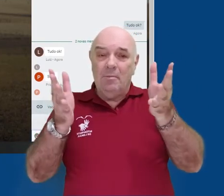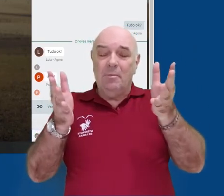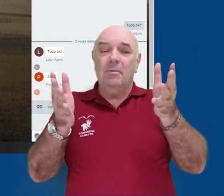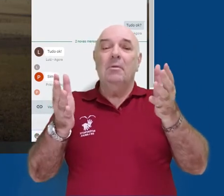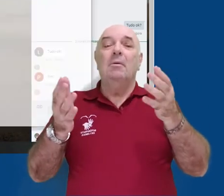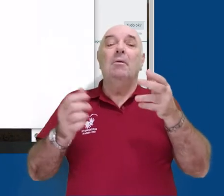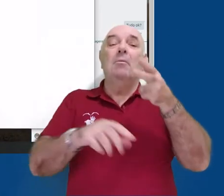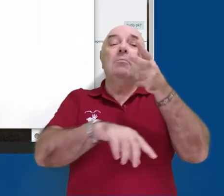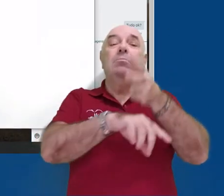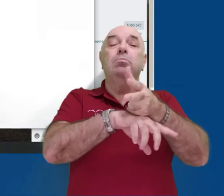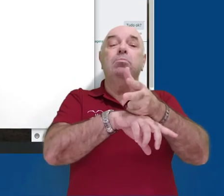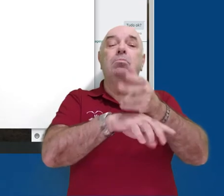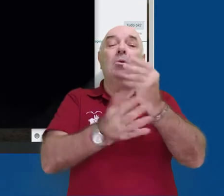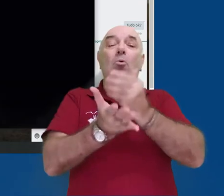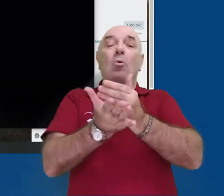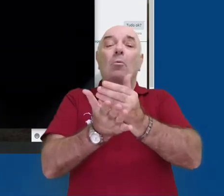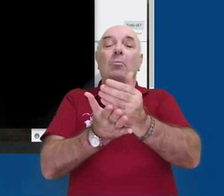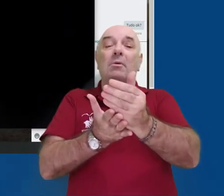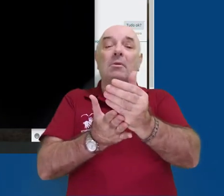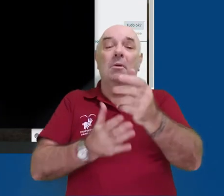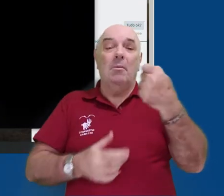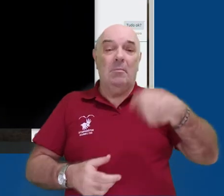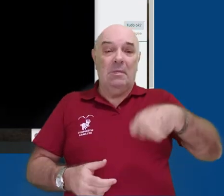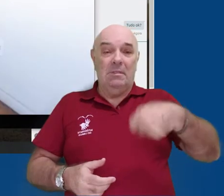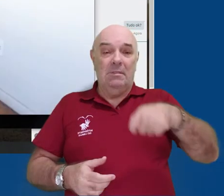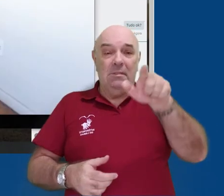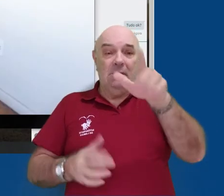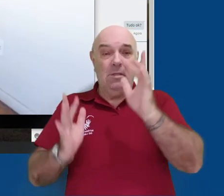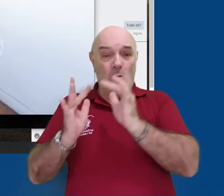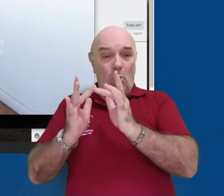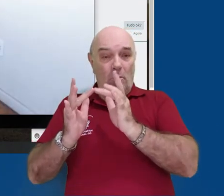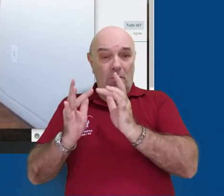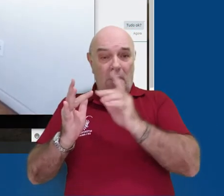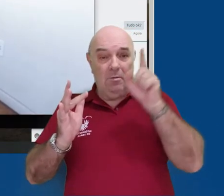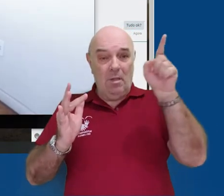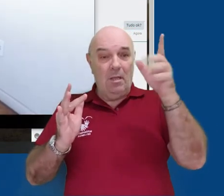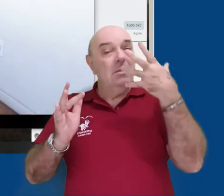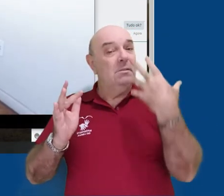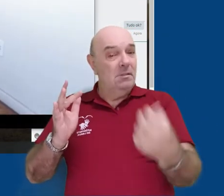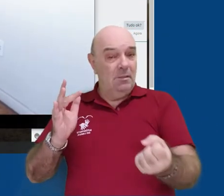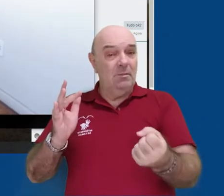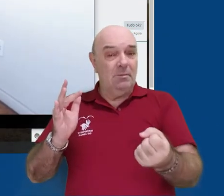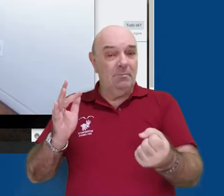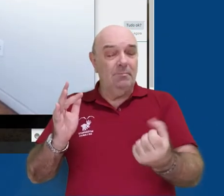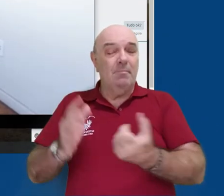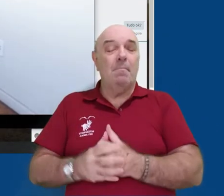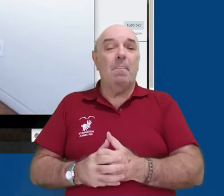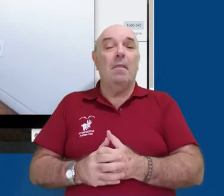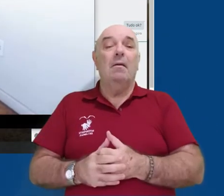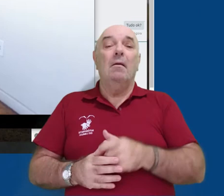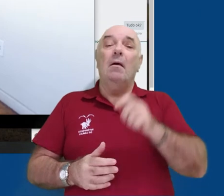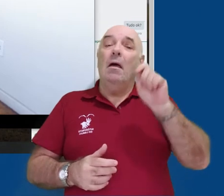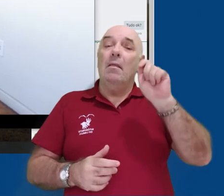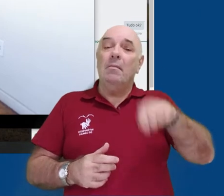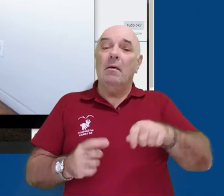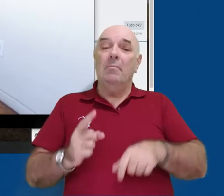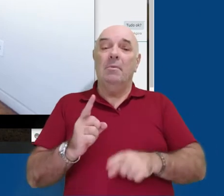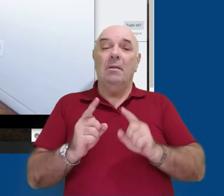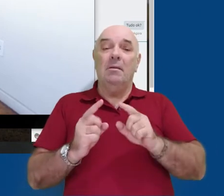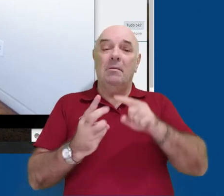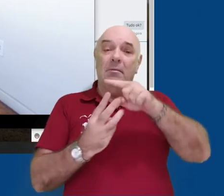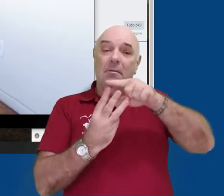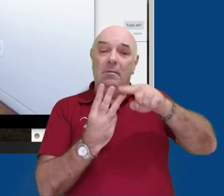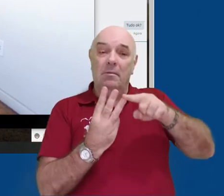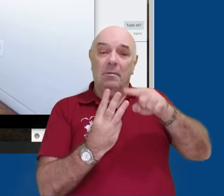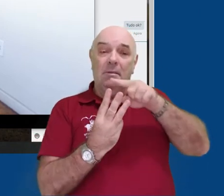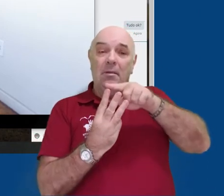esquerdo. Para que a videochamada comece, é preciso que o seu contato atenda a chamada. Você pode